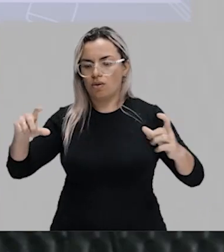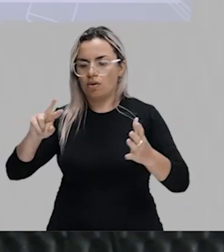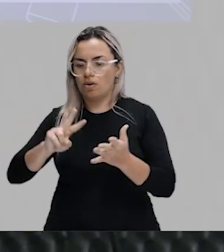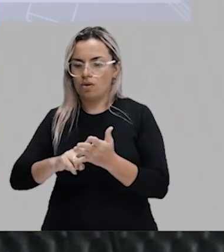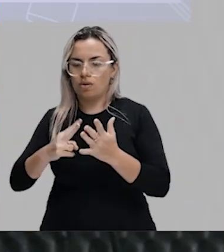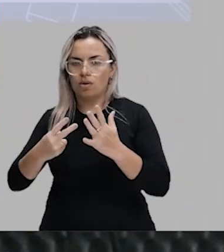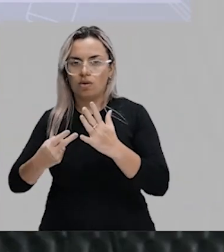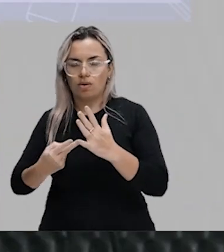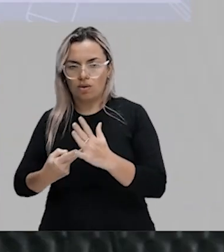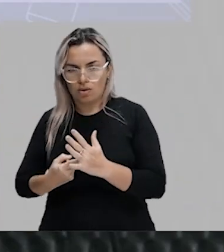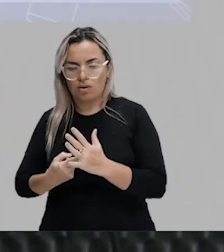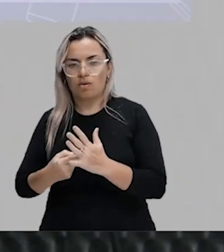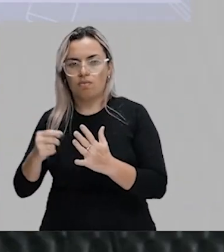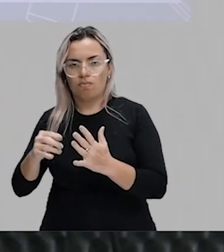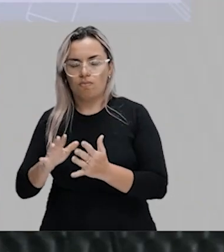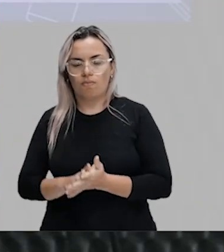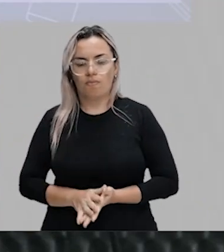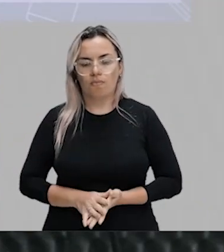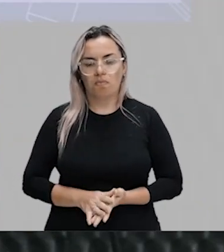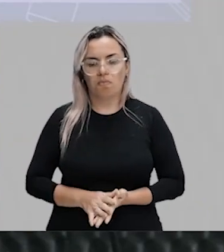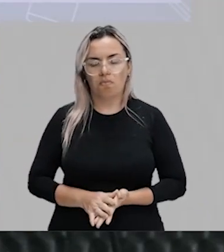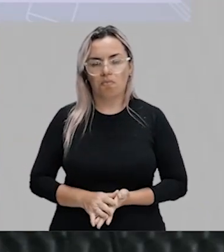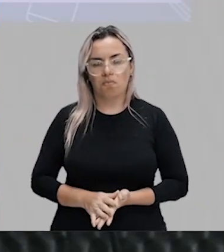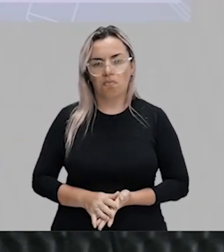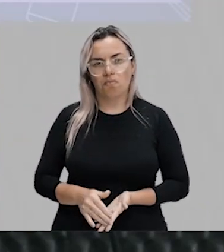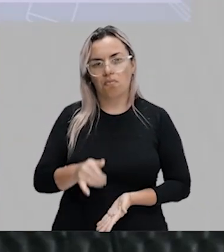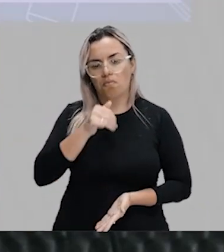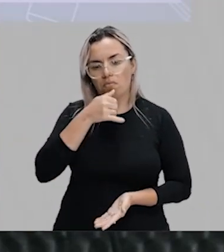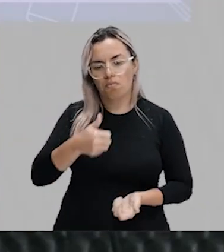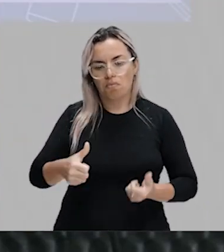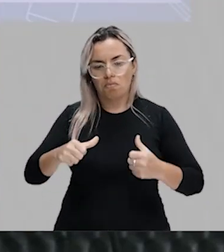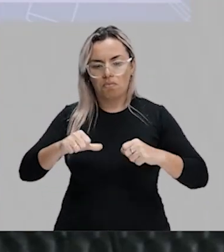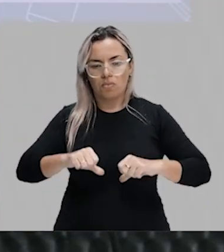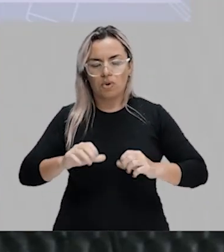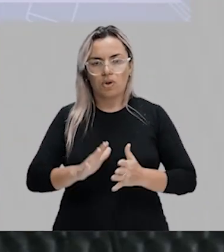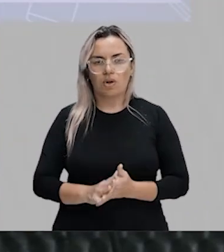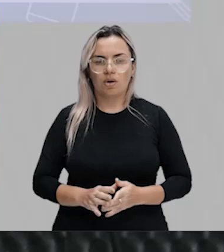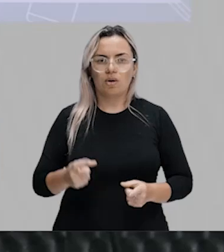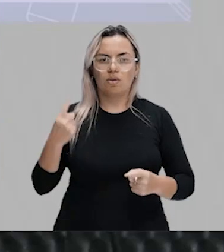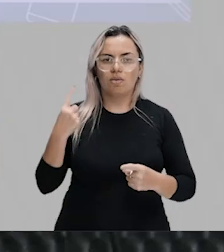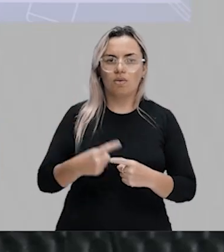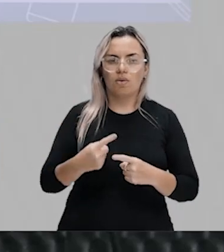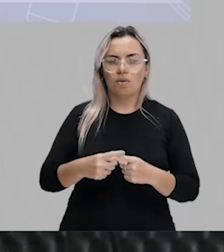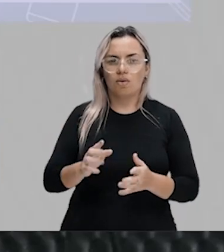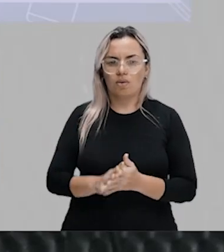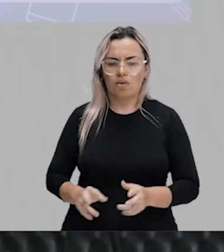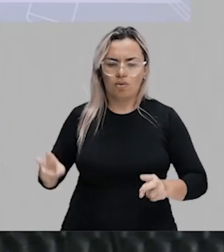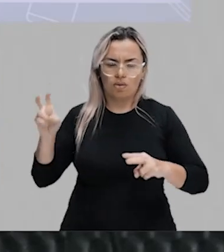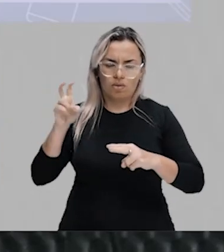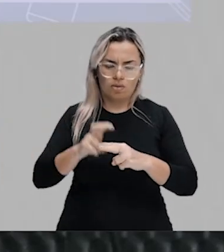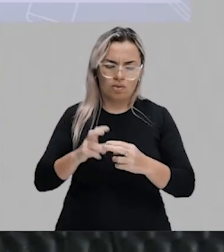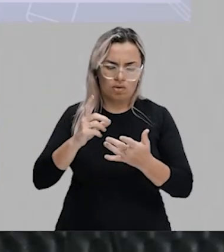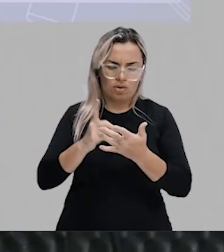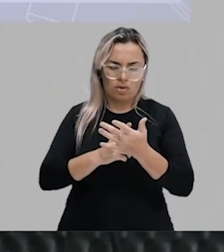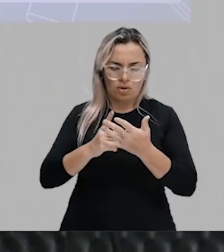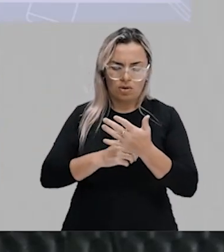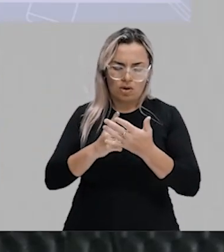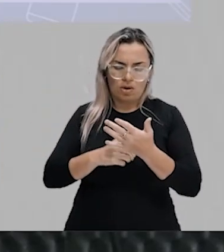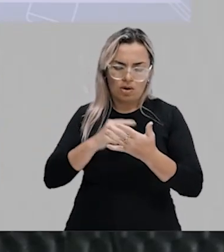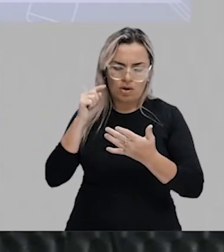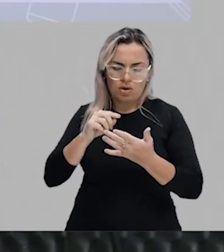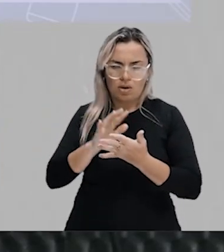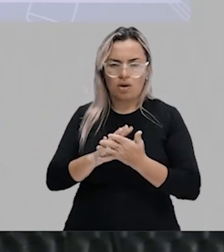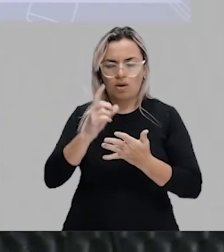nomenclatura. Então, essa significação. Então, por que eu vou me sentar na frente de um dicionário de espanhol e ler palavra por